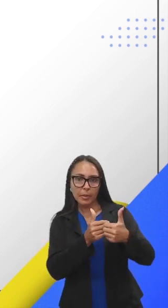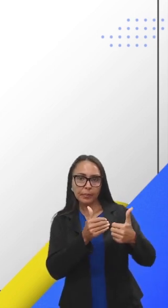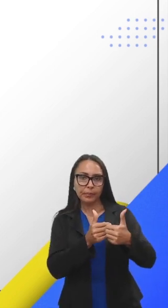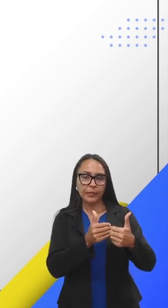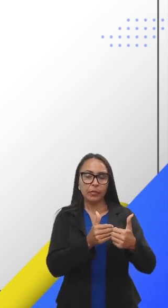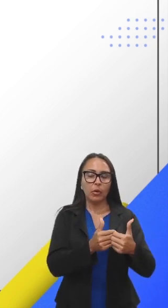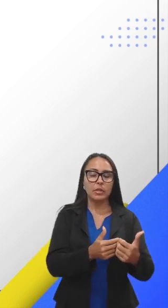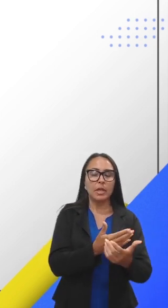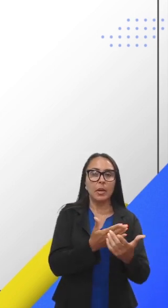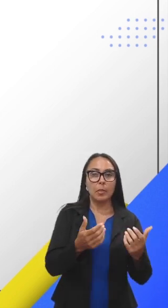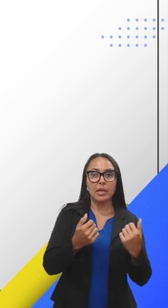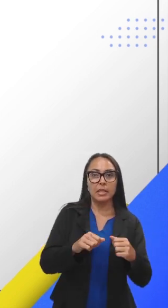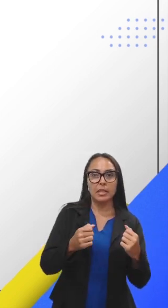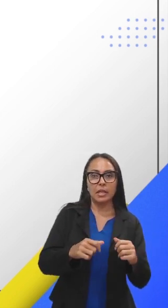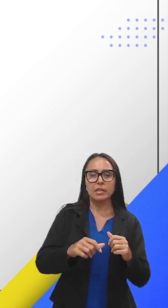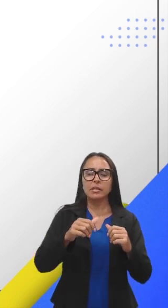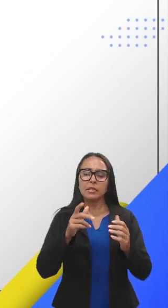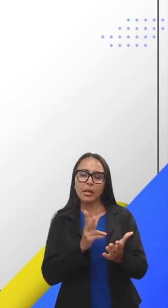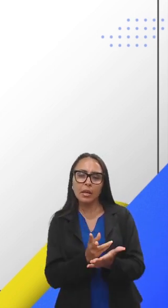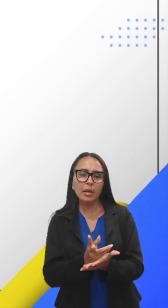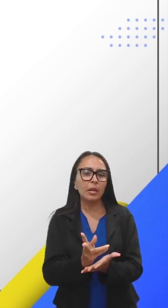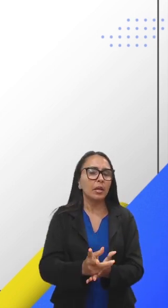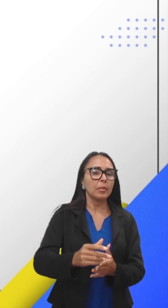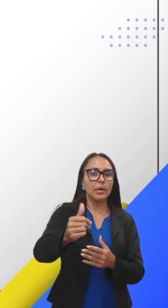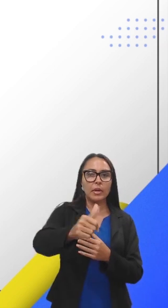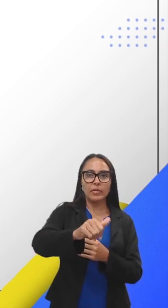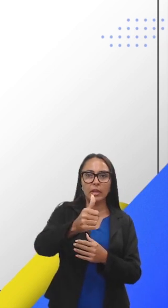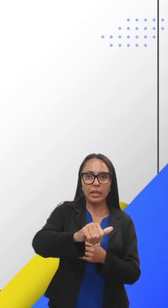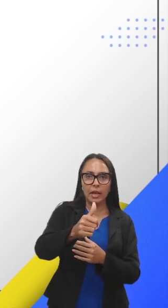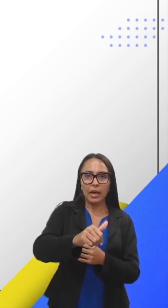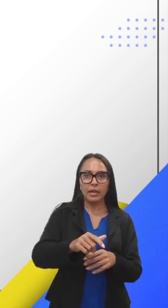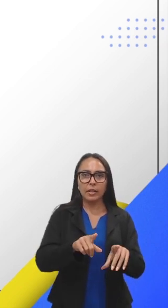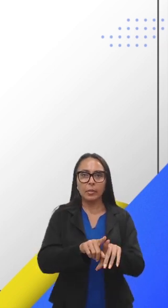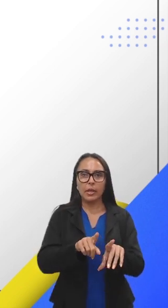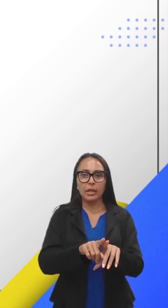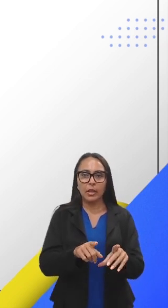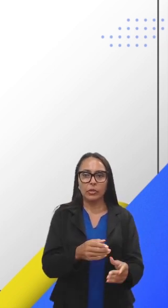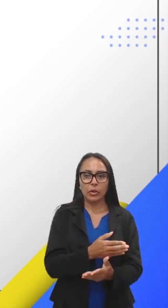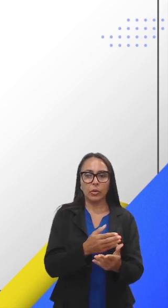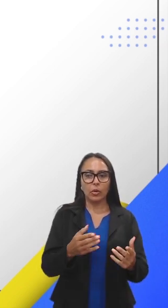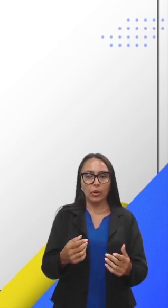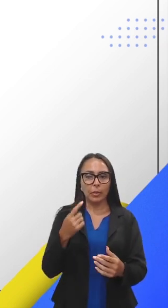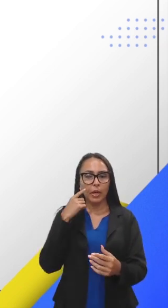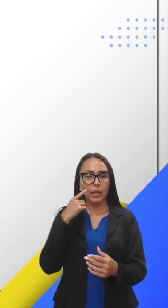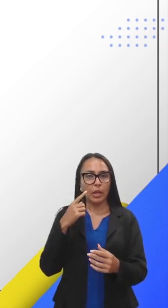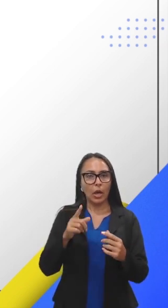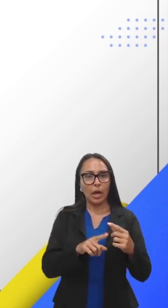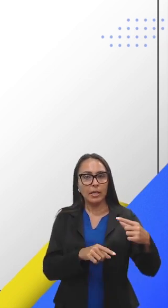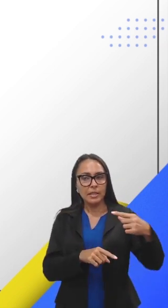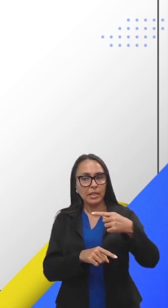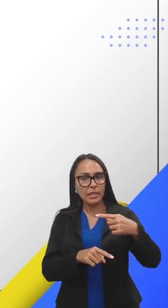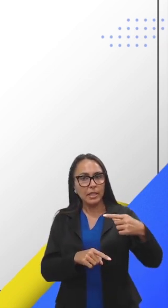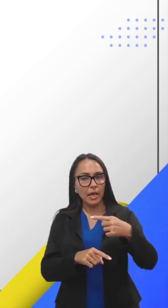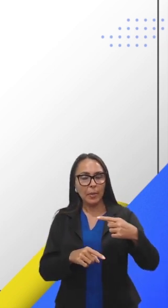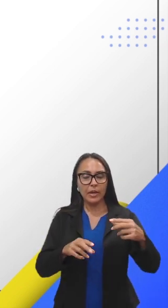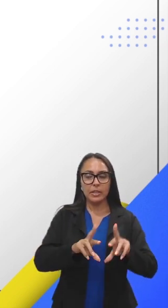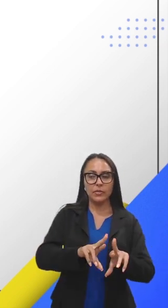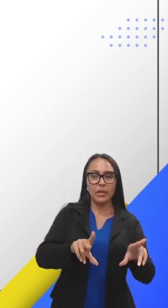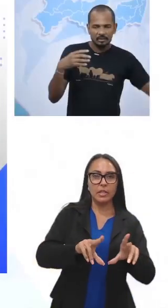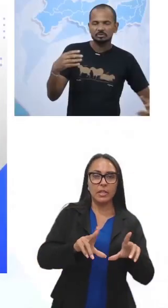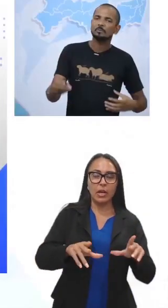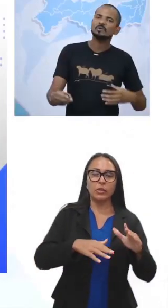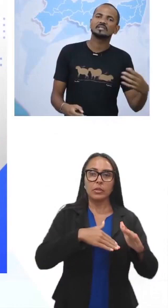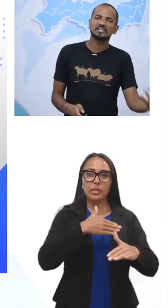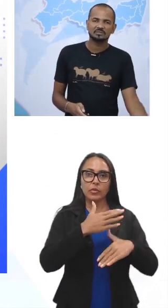algo, você tem que estar sempre avaliando, poderia até estar juntas mesmo ali, mas eu boto a setinha para trazer essa diferenciação. E desenvolvimento